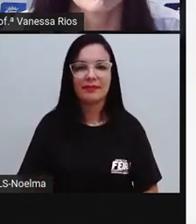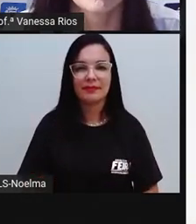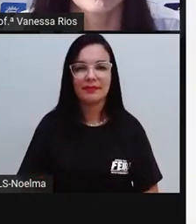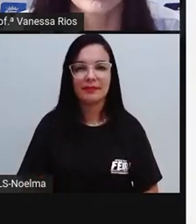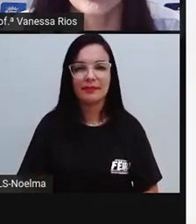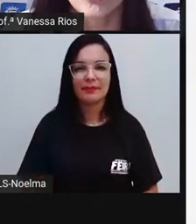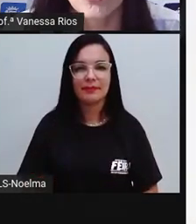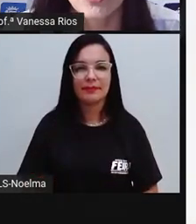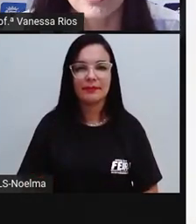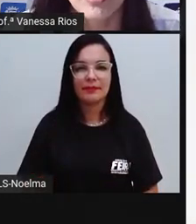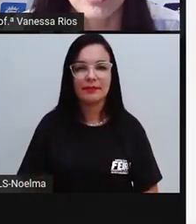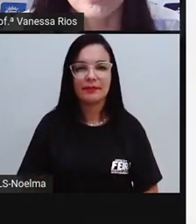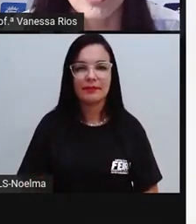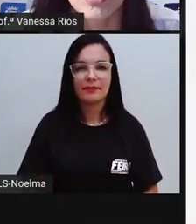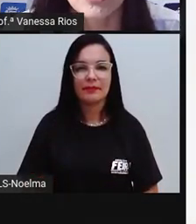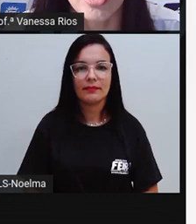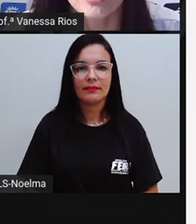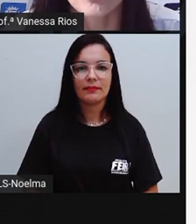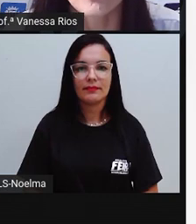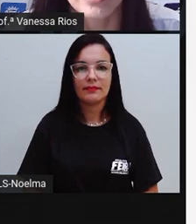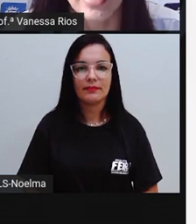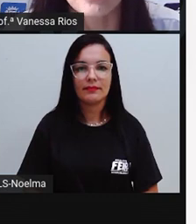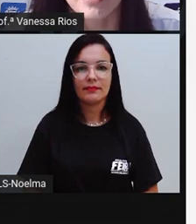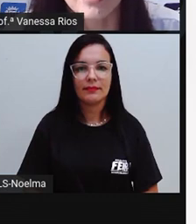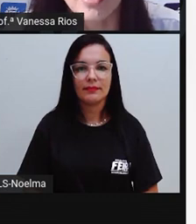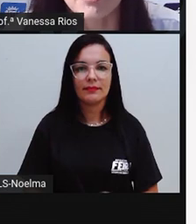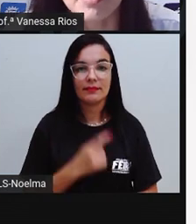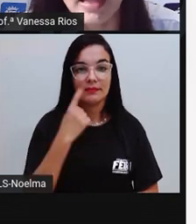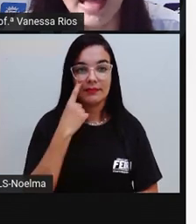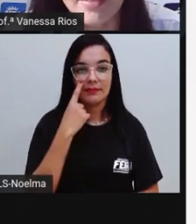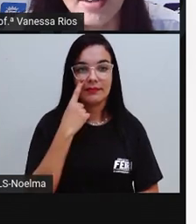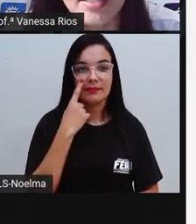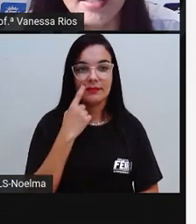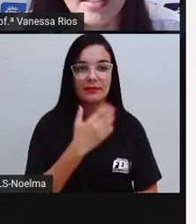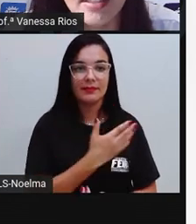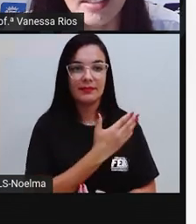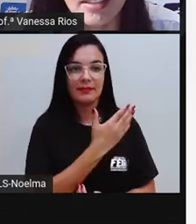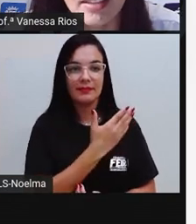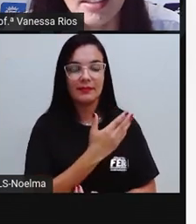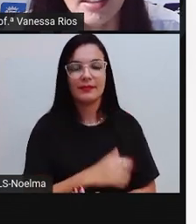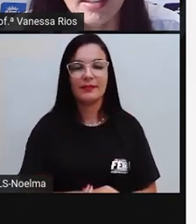Vamos ver se a gente encontra. Olhem só, já identificaram aí algumas palavras?